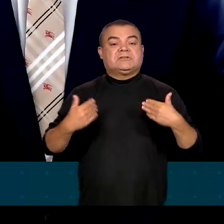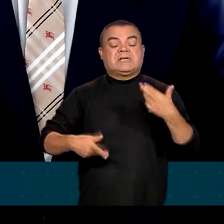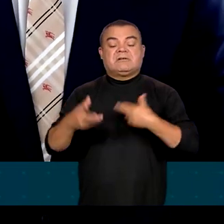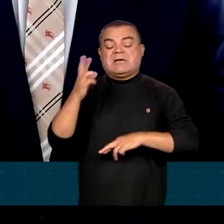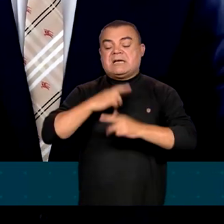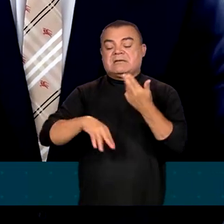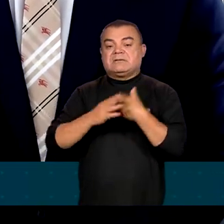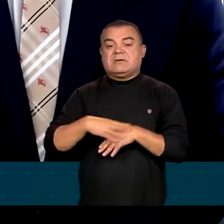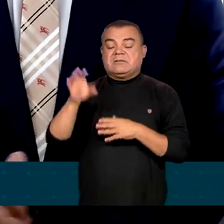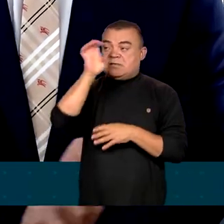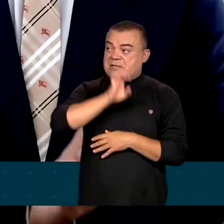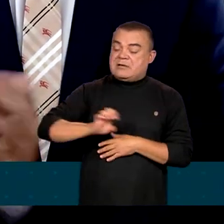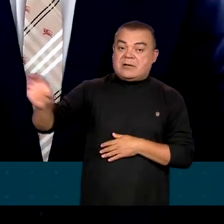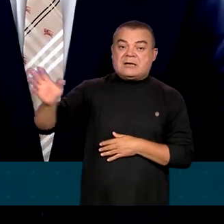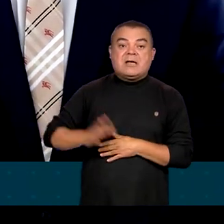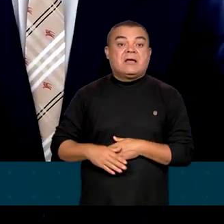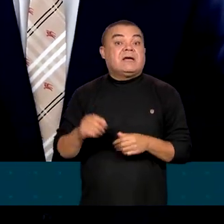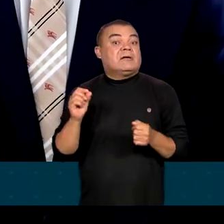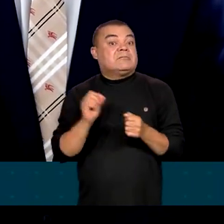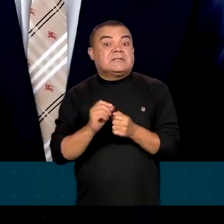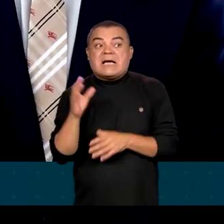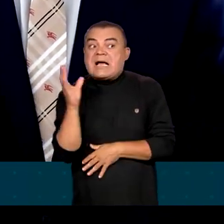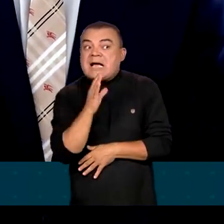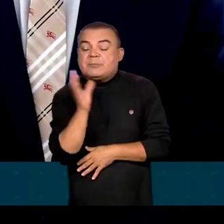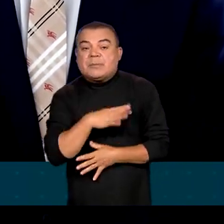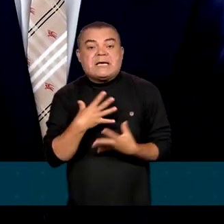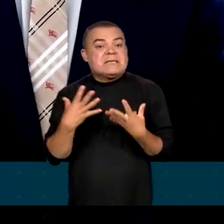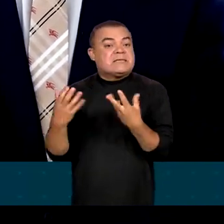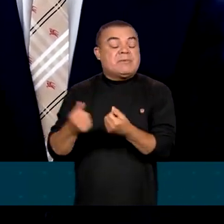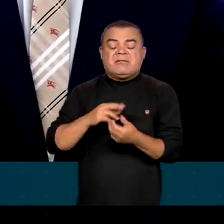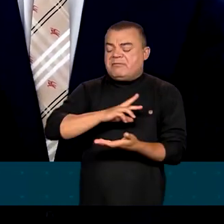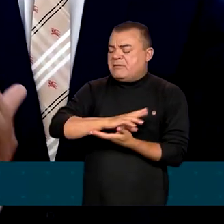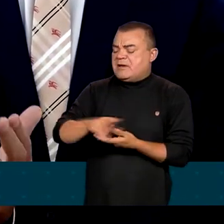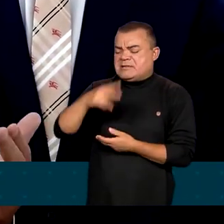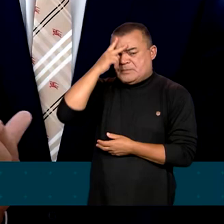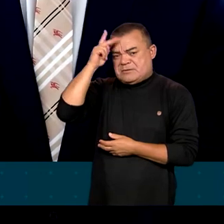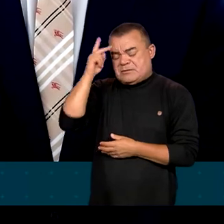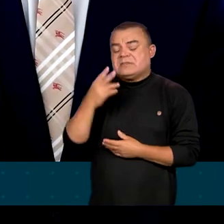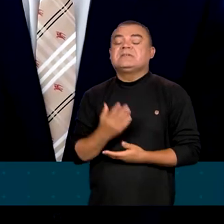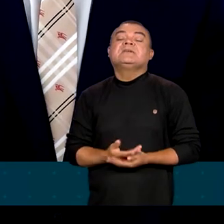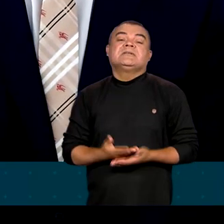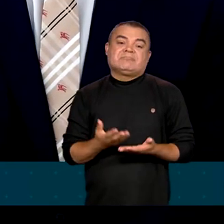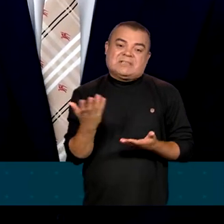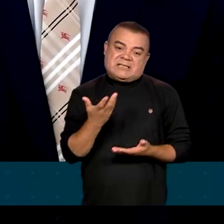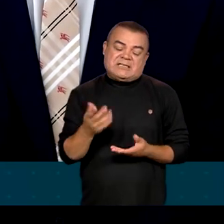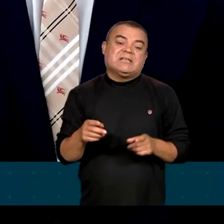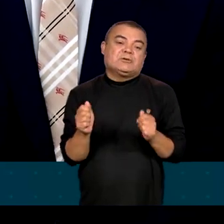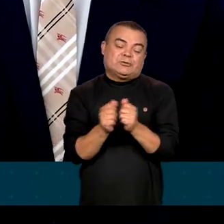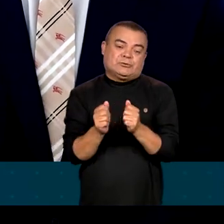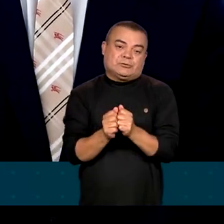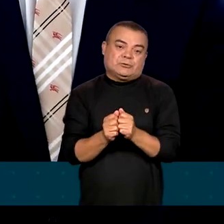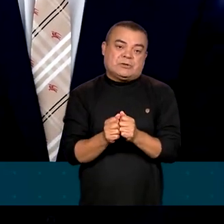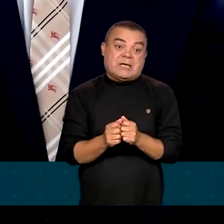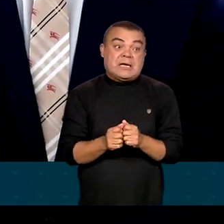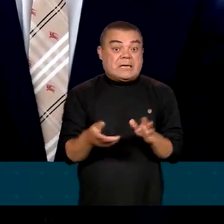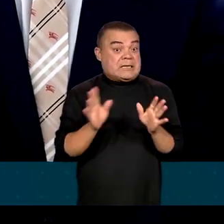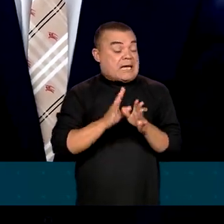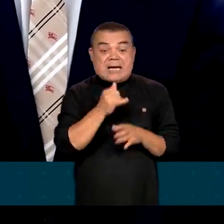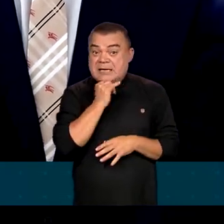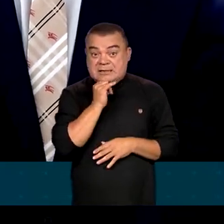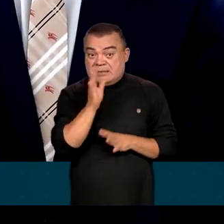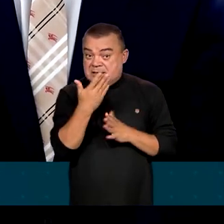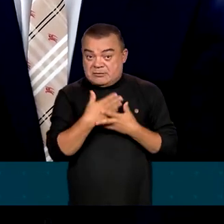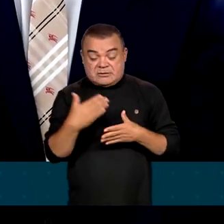acelerar o passo para receber tanta gente que queria ir. Isso, lamentavelmente, ainda não contando com o presidente Lula,